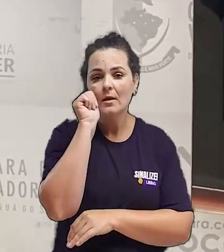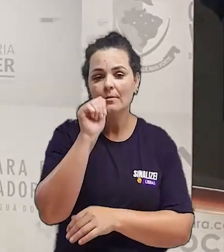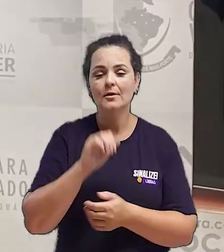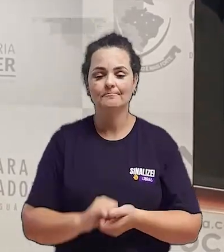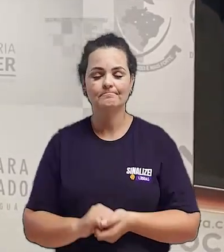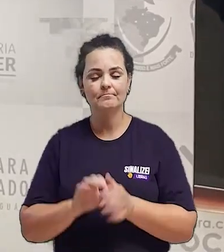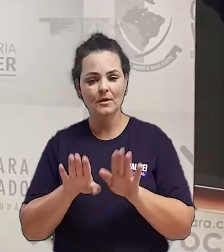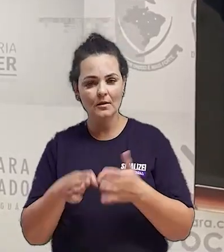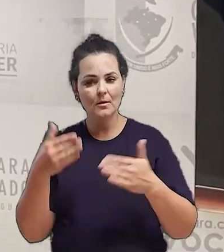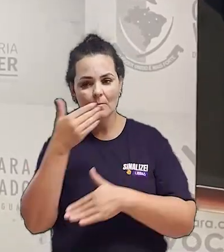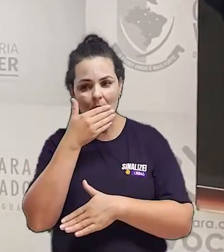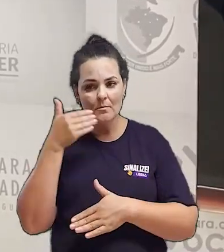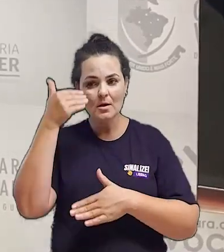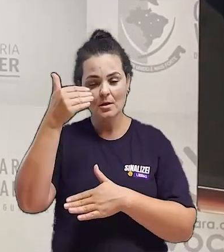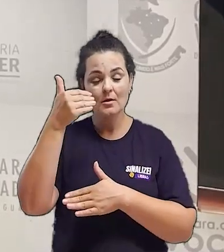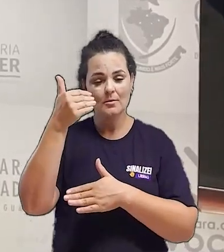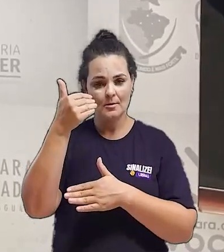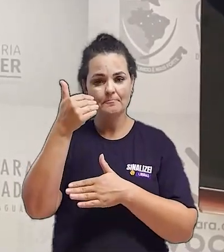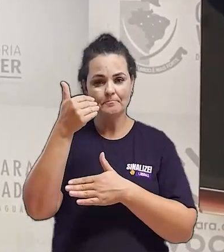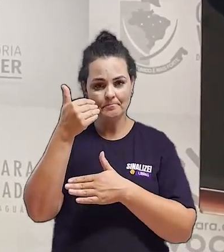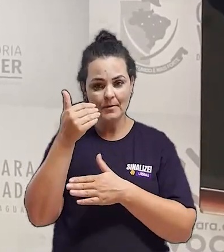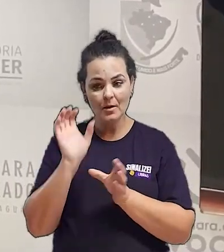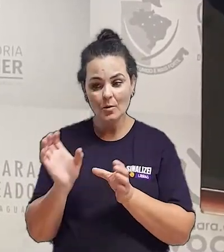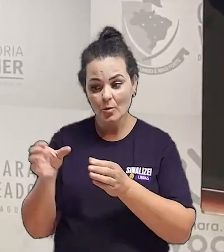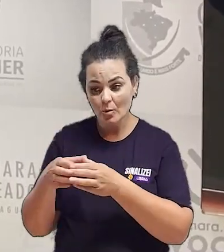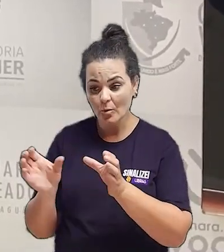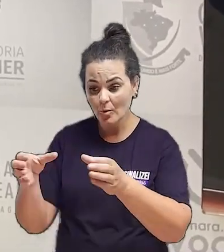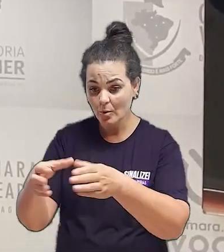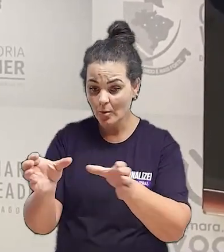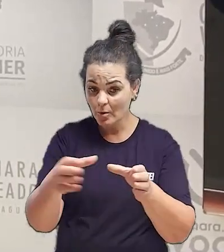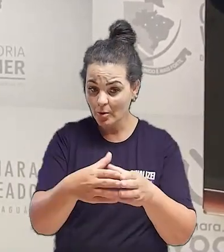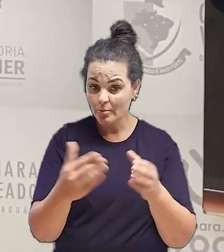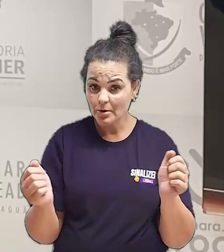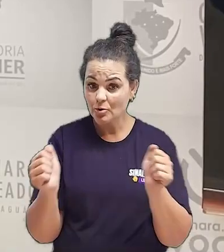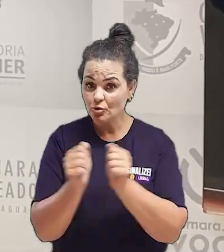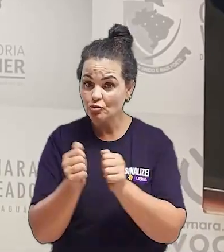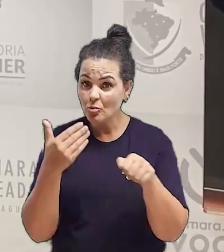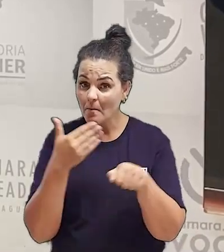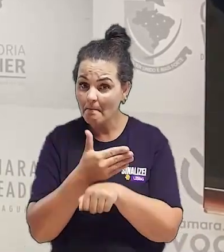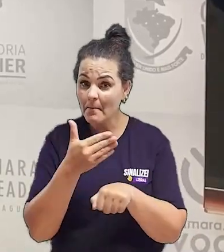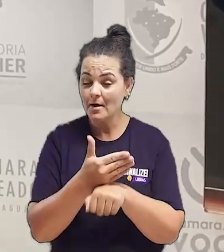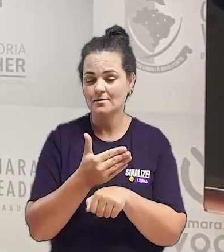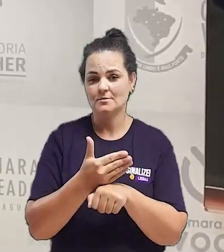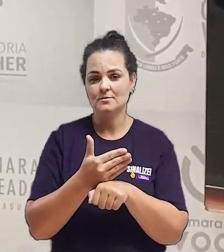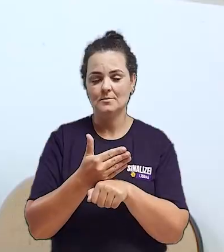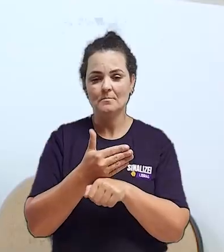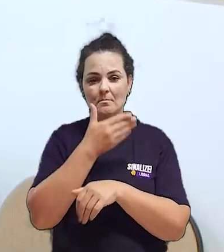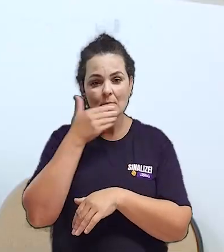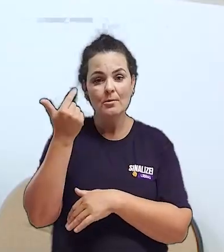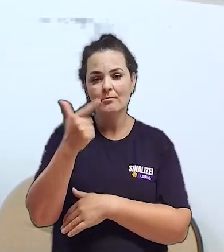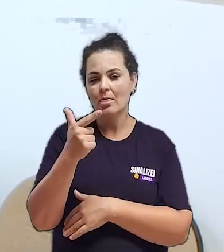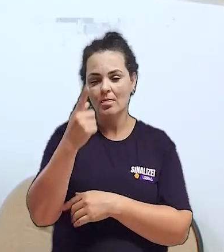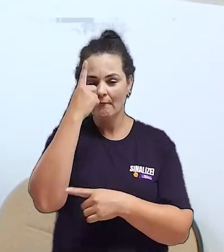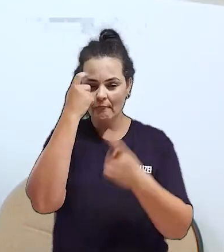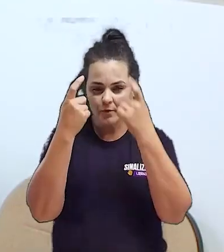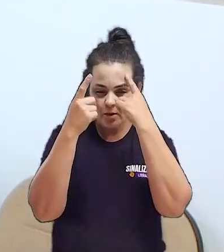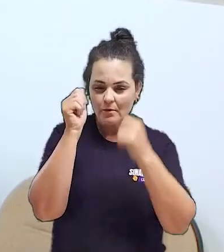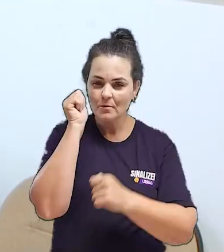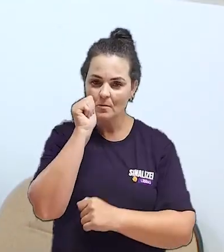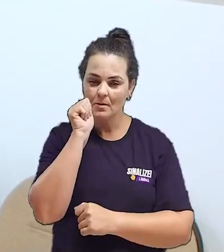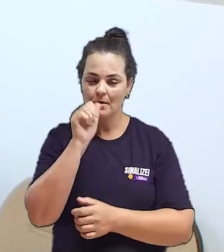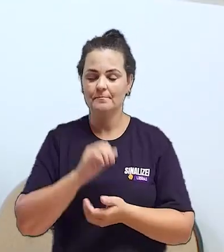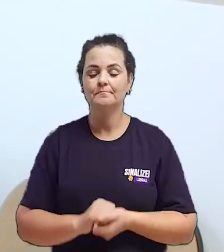entidades, várias frentes aqui da nossa cidade é excelente para poder chegar ao combate dessa violência. Outros assuntos